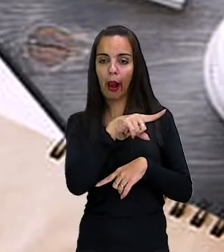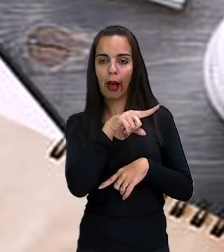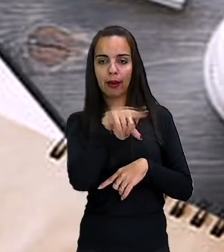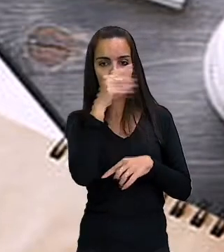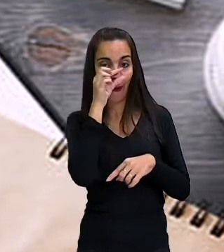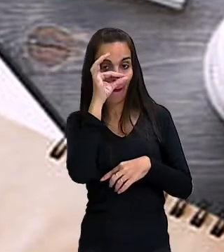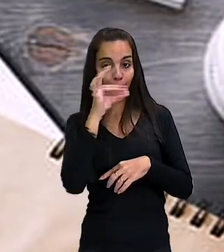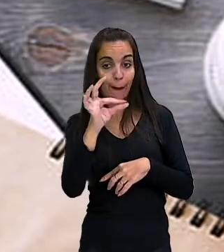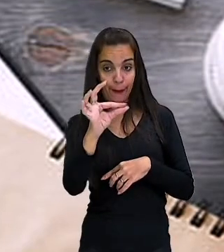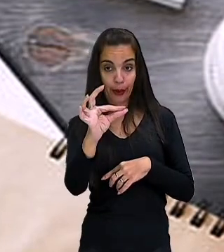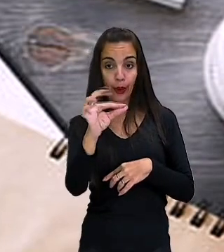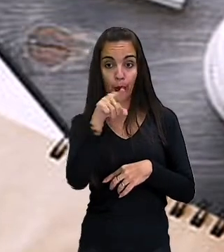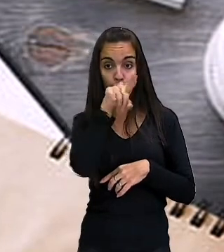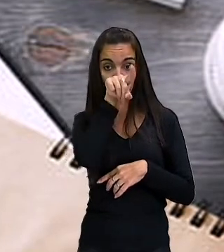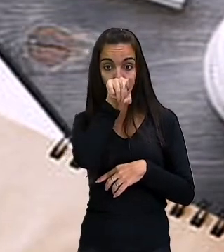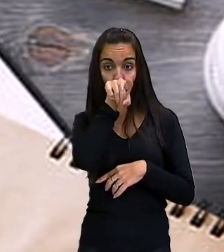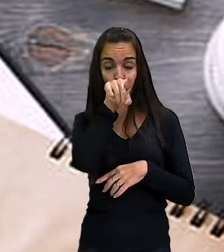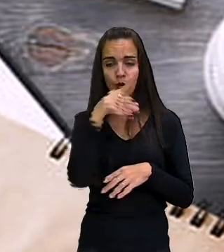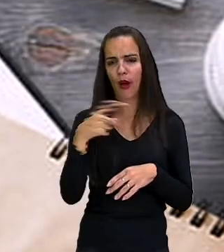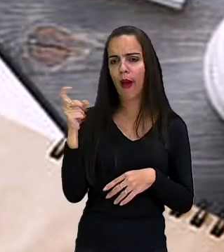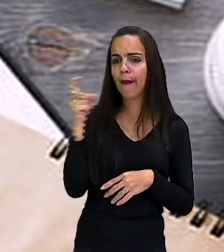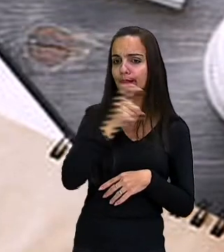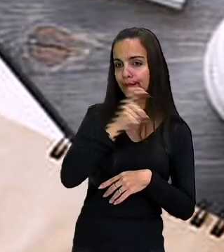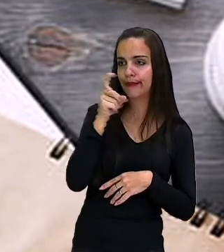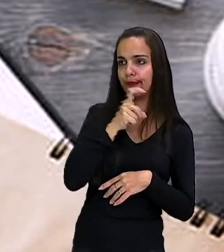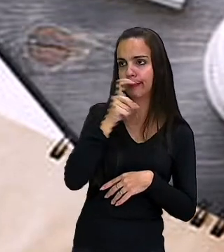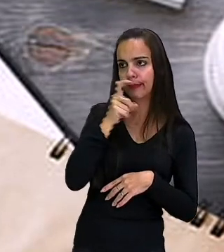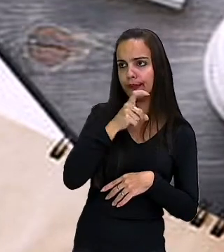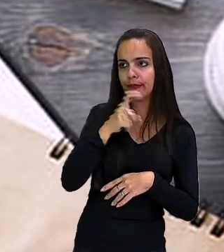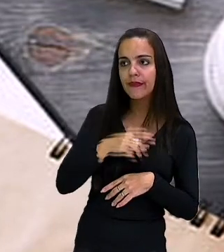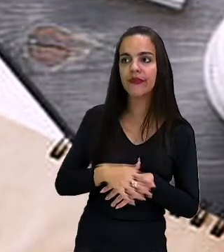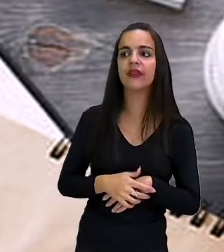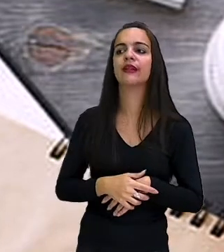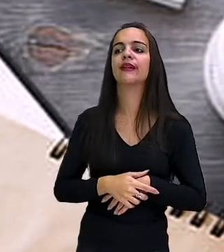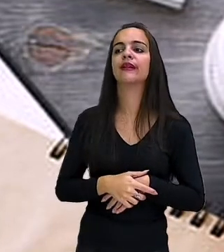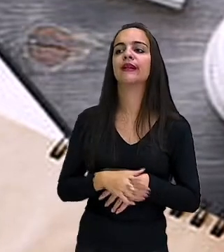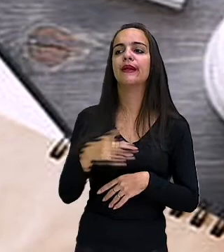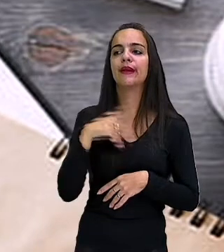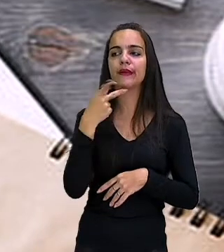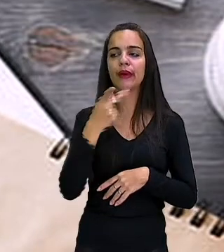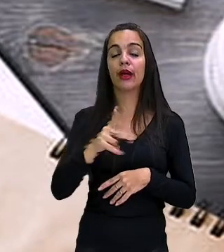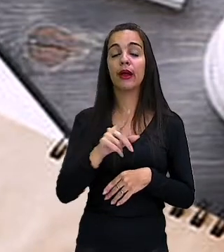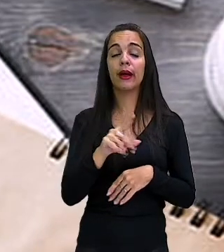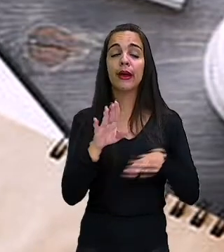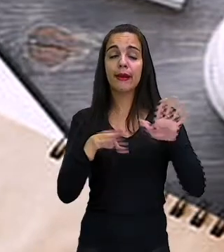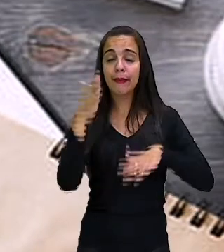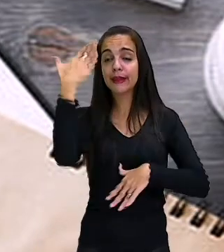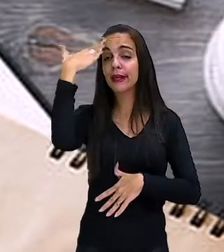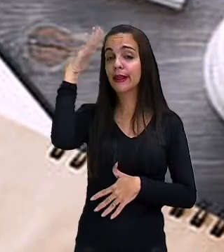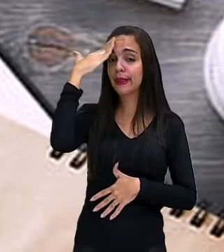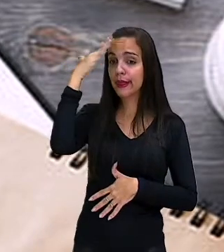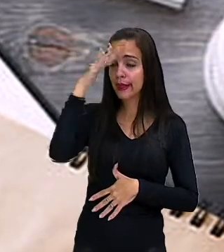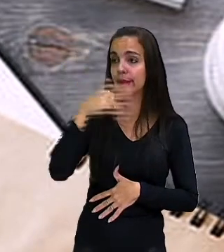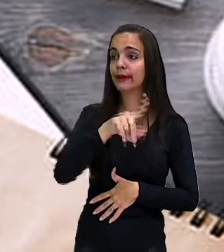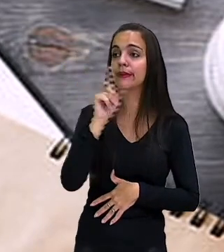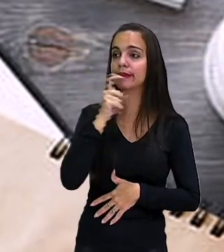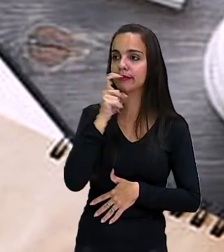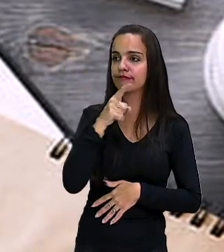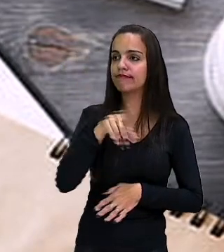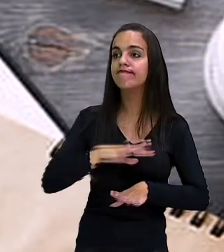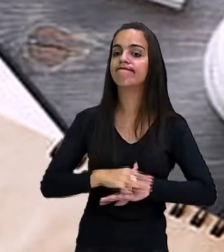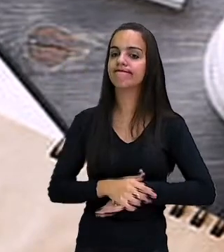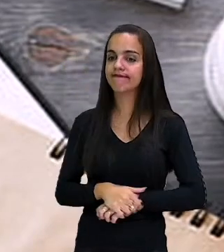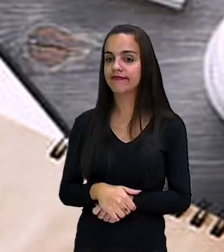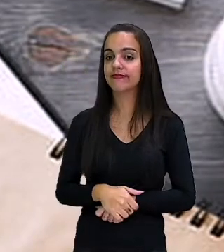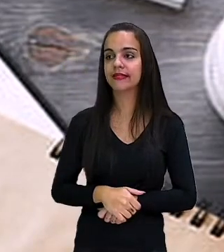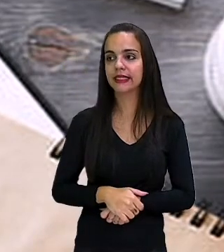ele é um bonequinho legal, depois entendeu sobre a sua mentira, mas ele teve seu tempo de